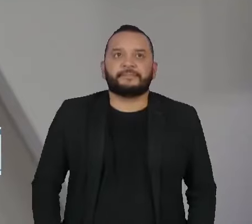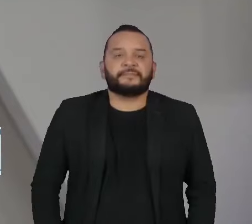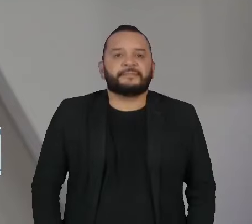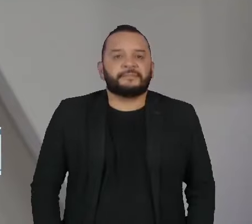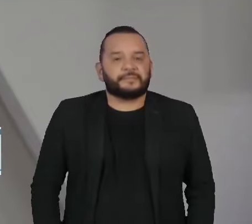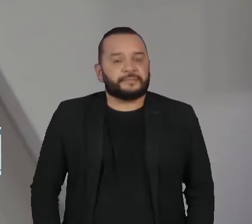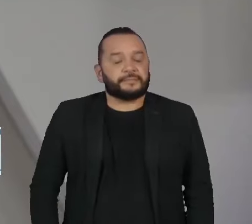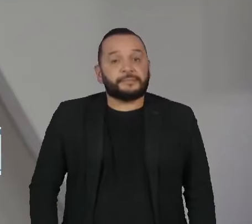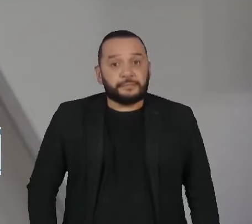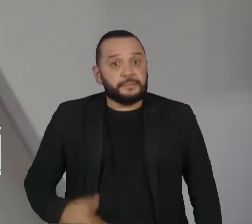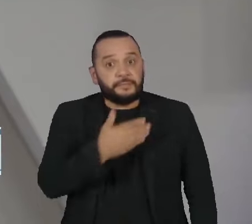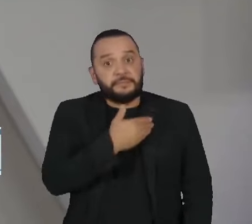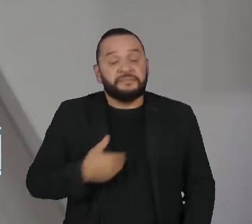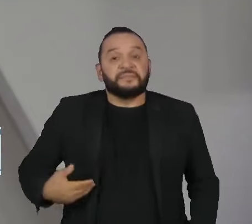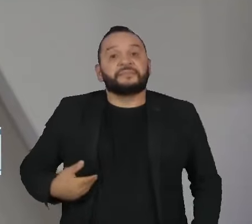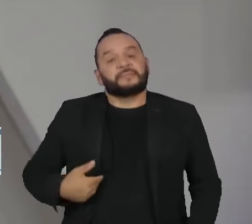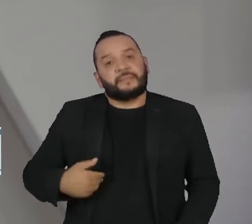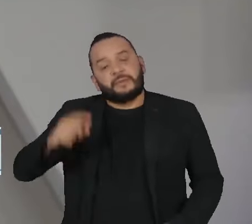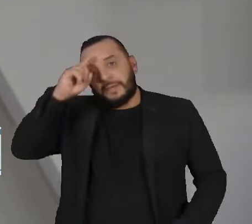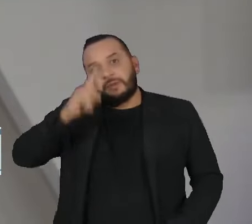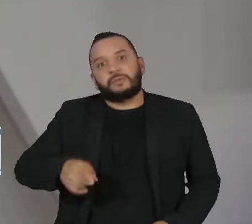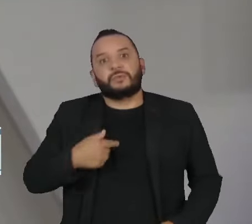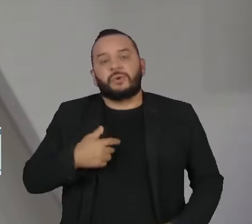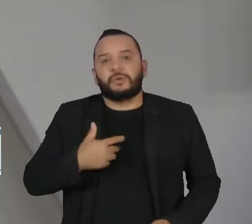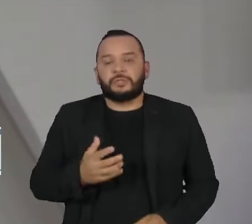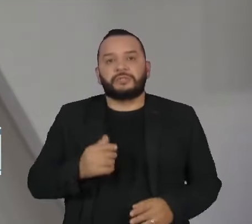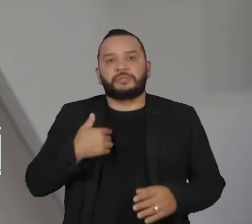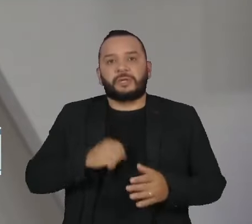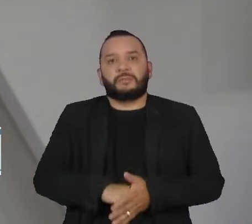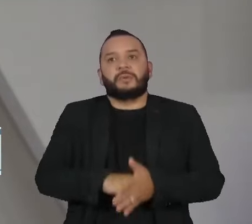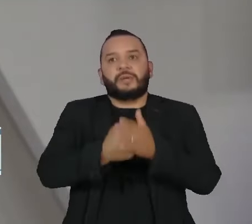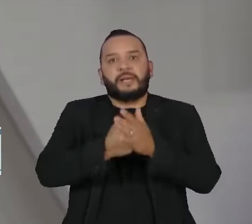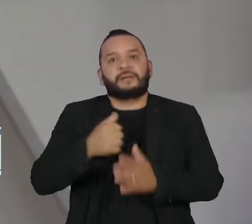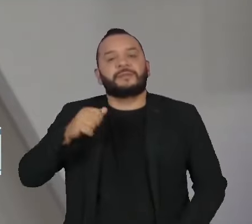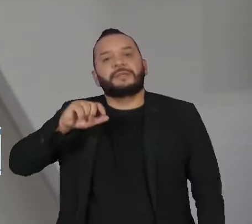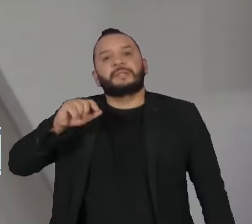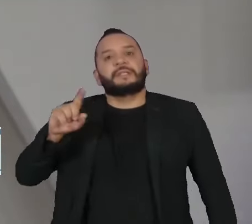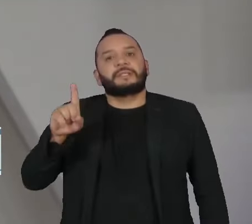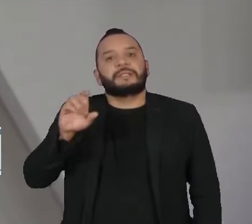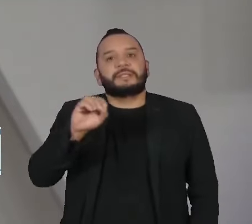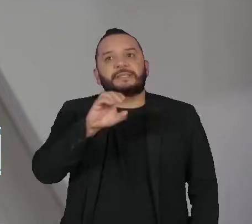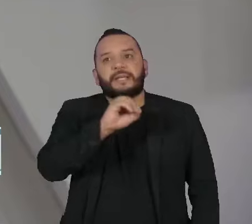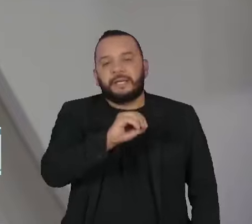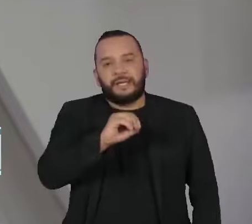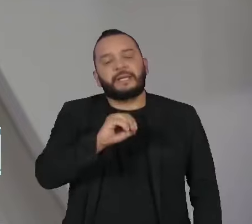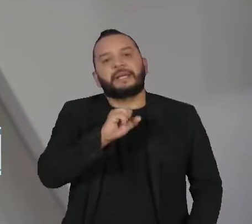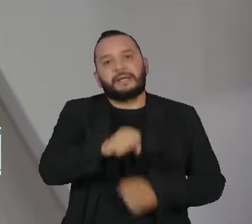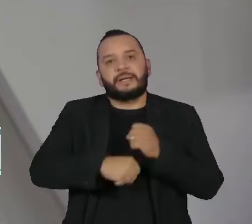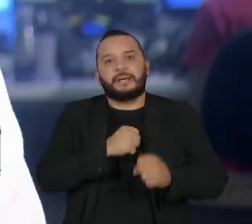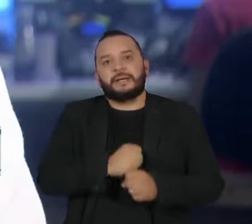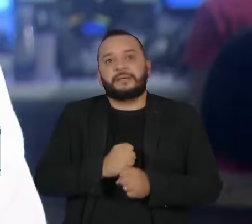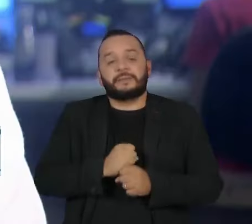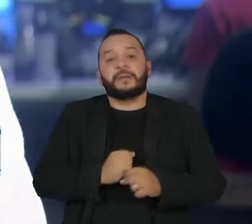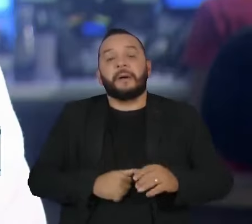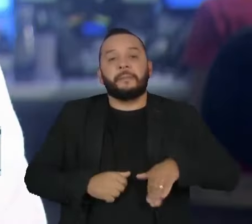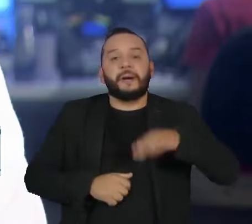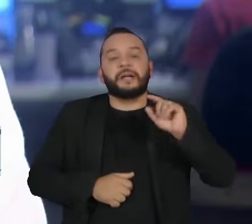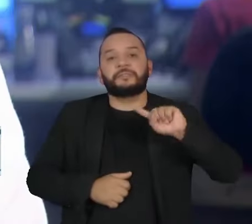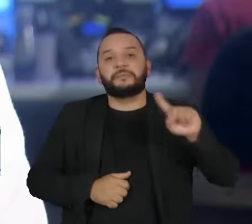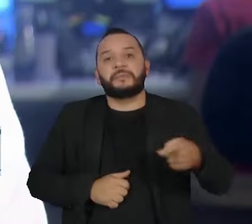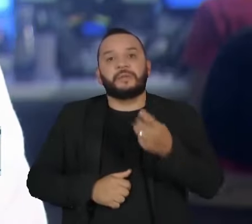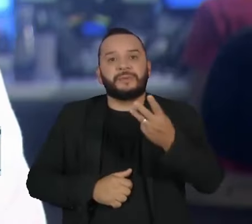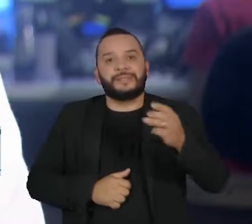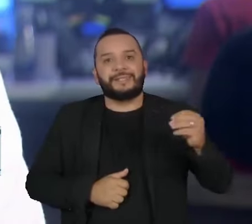O governo impôs sigilo de 100 anos para mais de 1.300 pedidos de informações. Uma